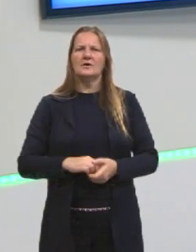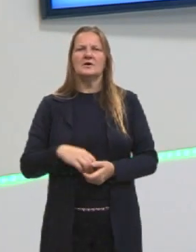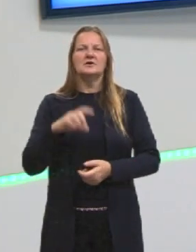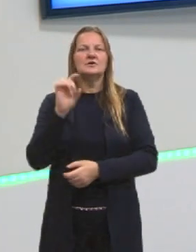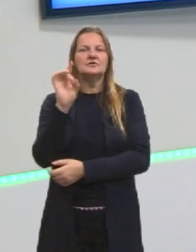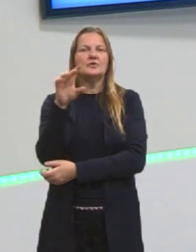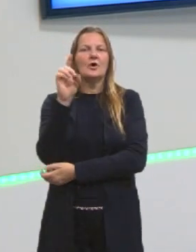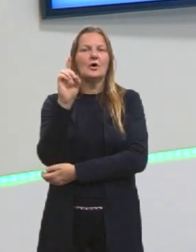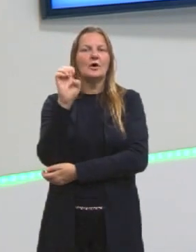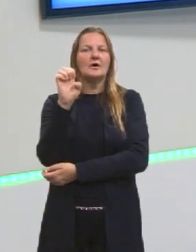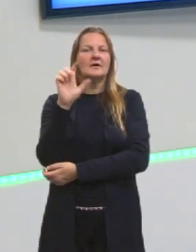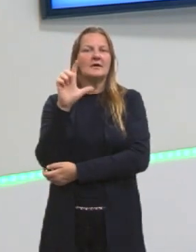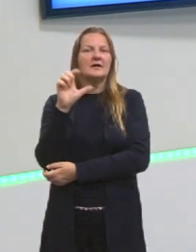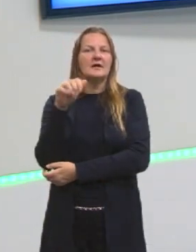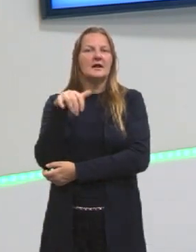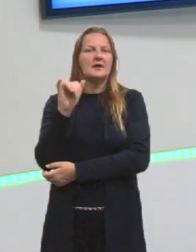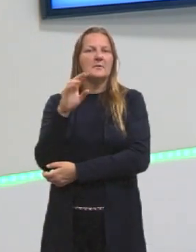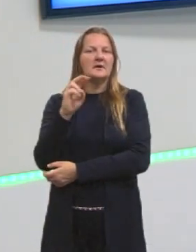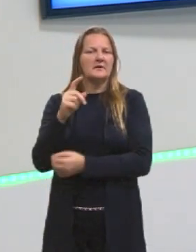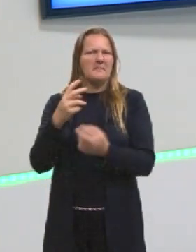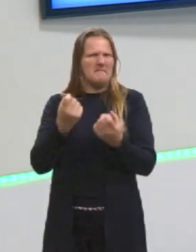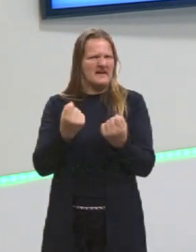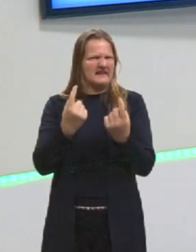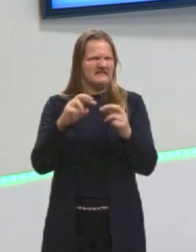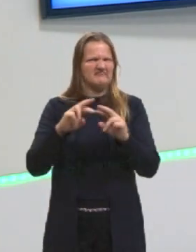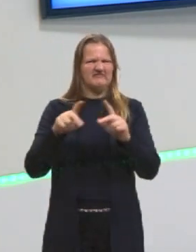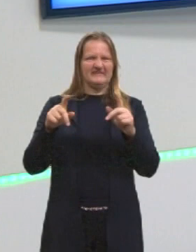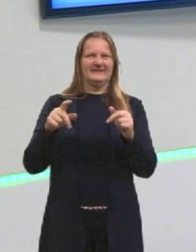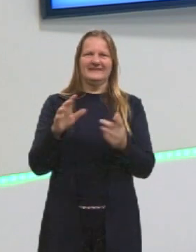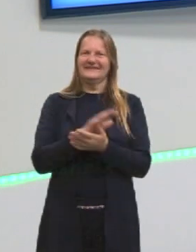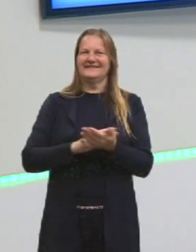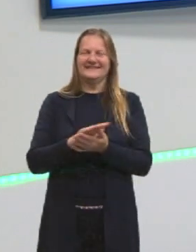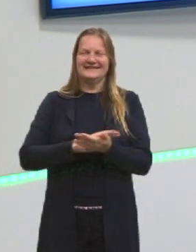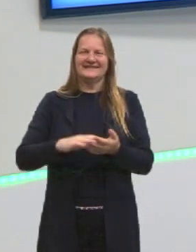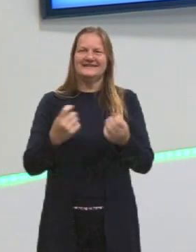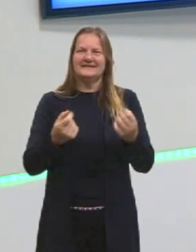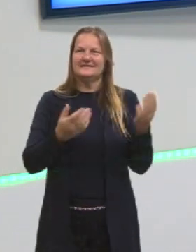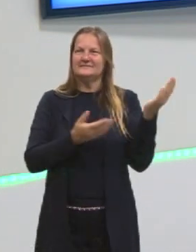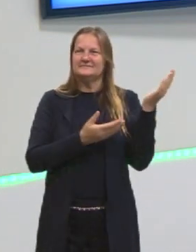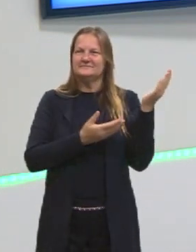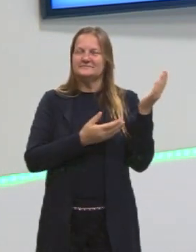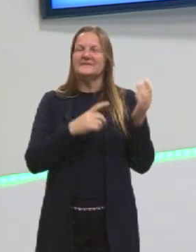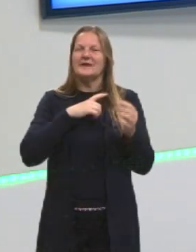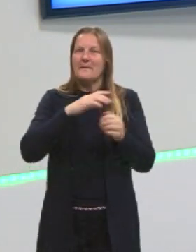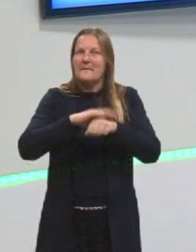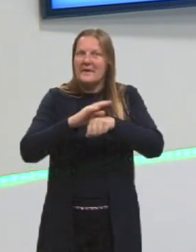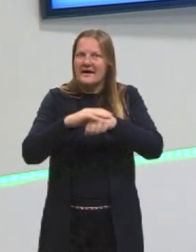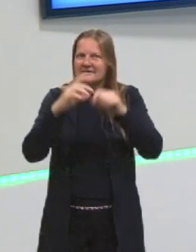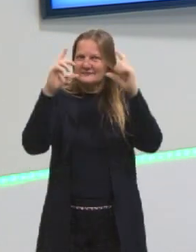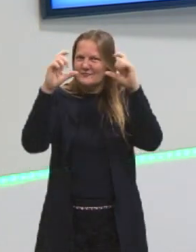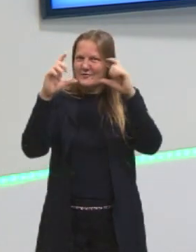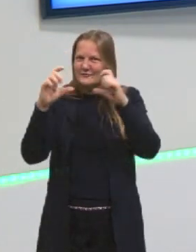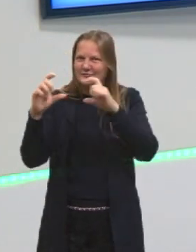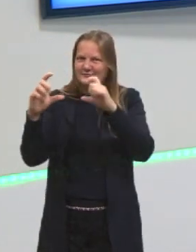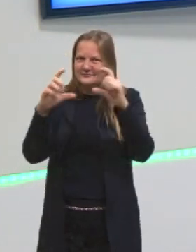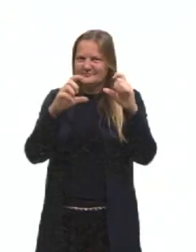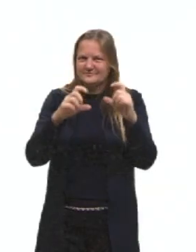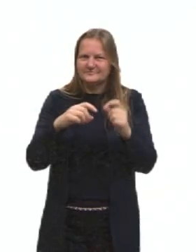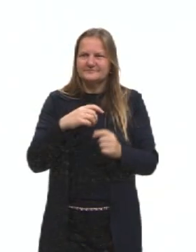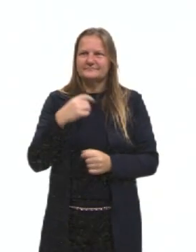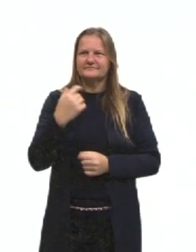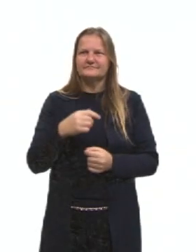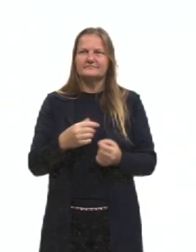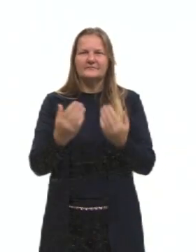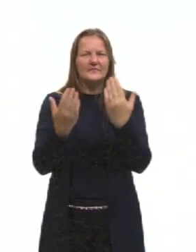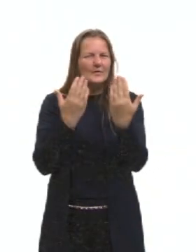só delivery, como se fosse uma coisa diferente. Beleza. E nós temos mais imagens. Mais imagens que falam, que